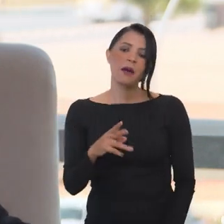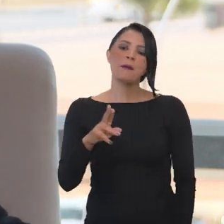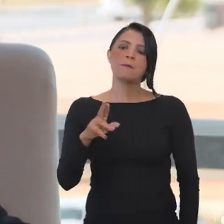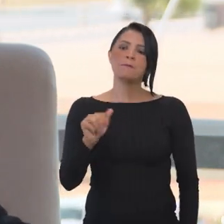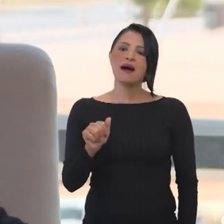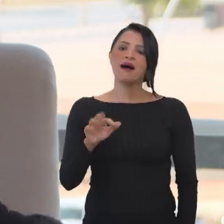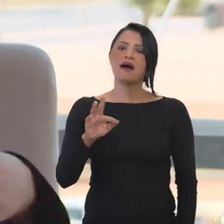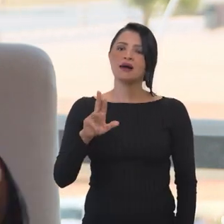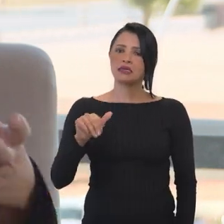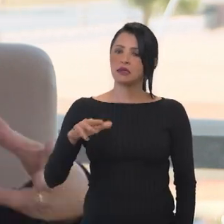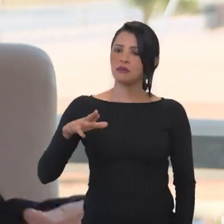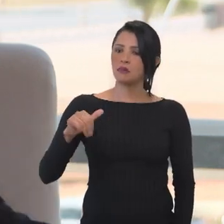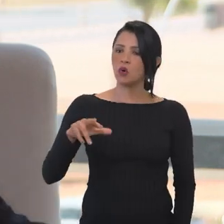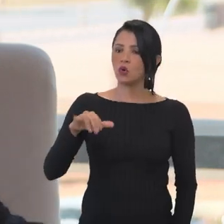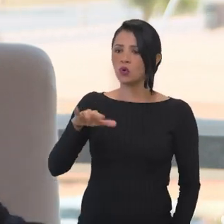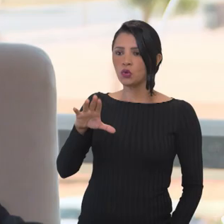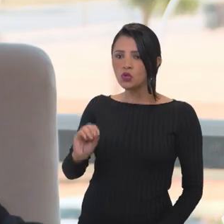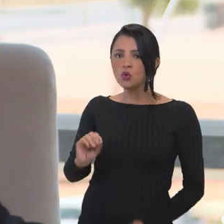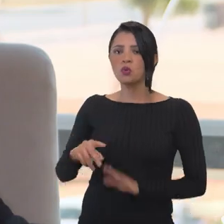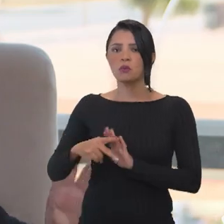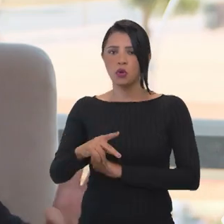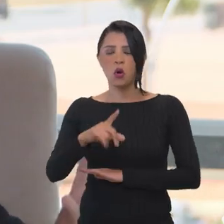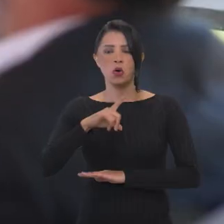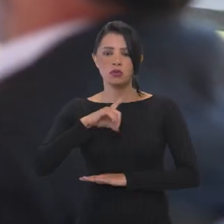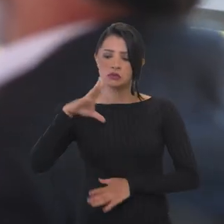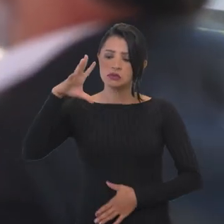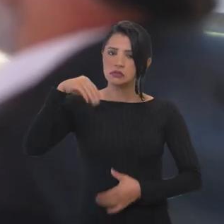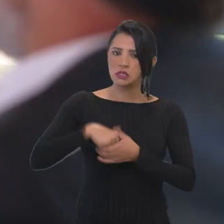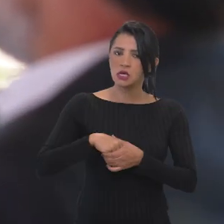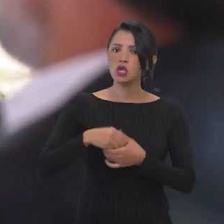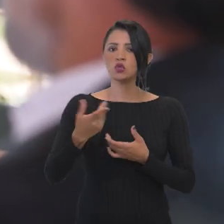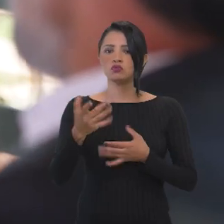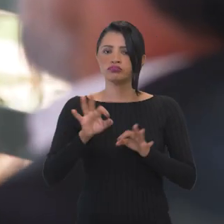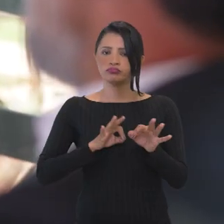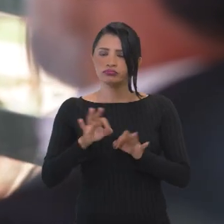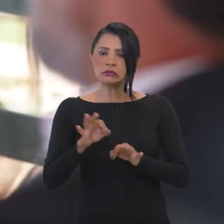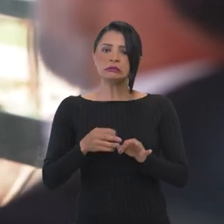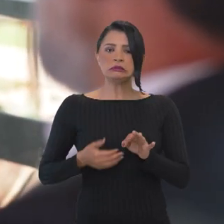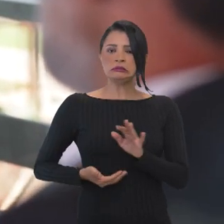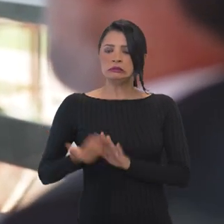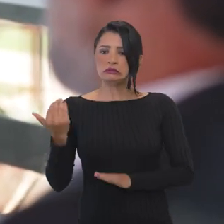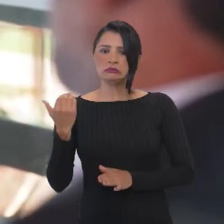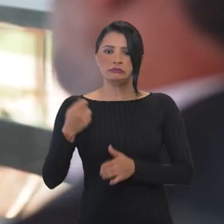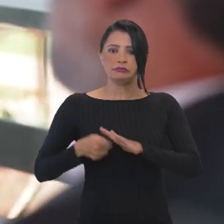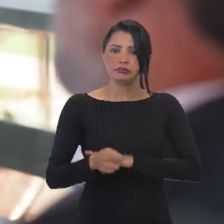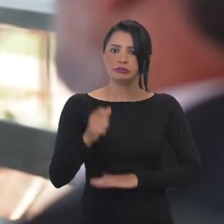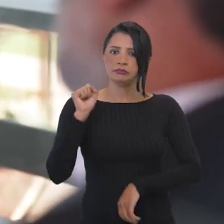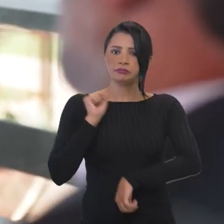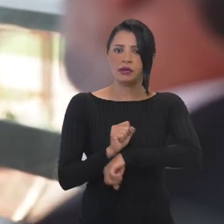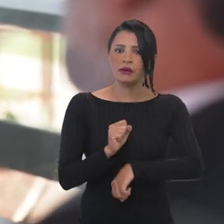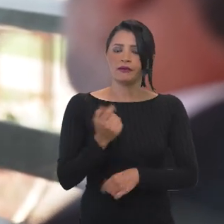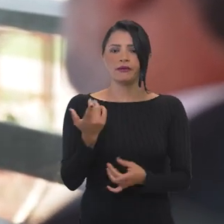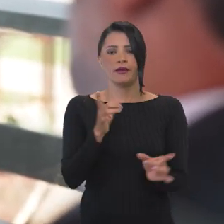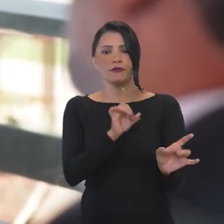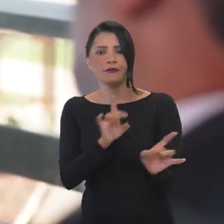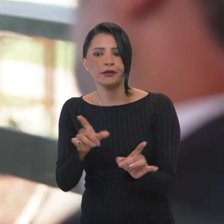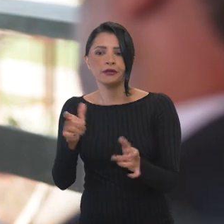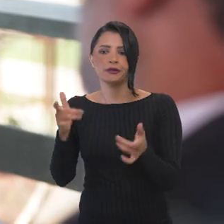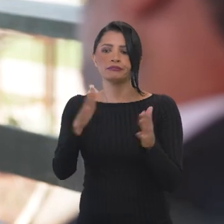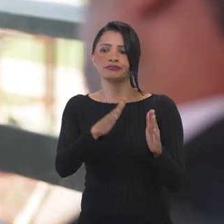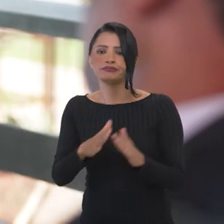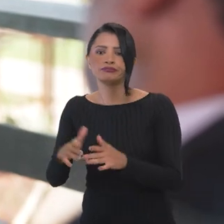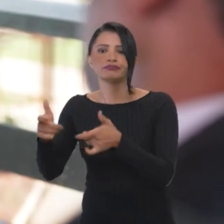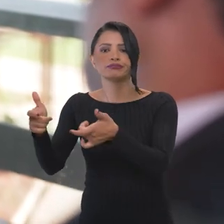as estatais e a Secretaria de Patrimônio da União, estavam dentro de uma lógica de desestatização e desinvestimento, que era a venda do